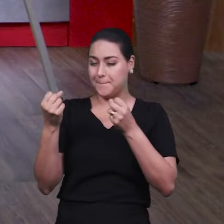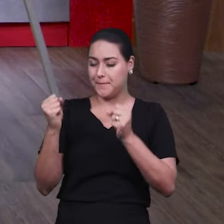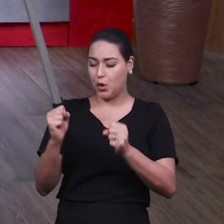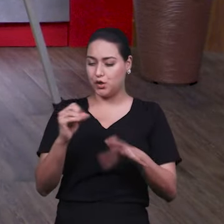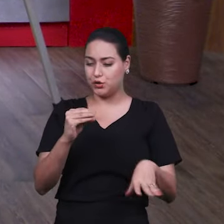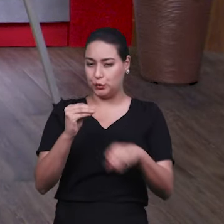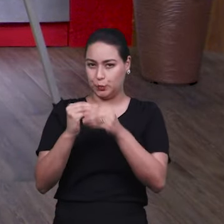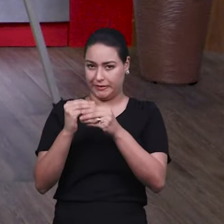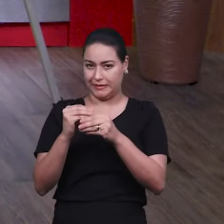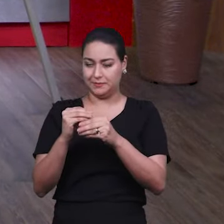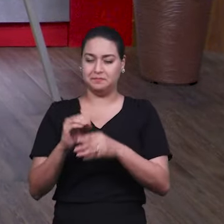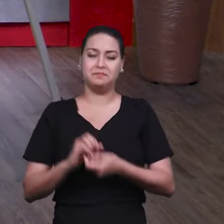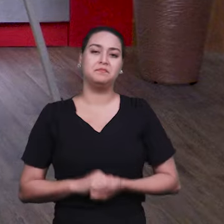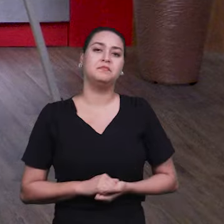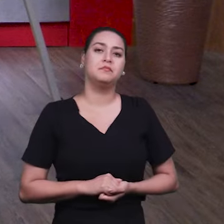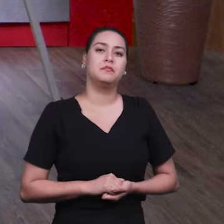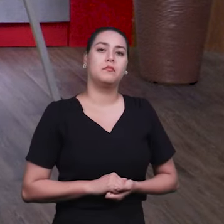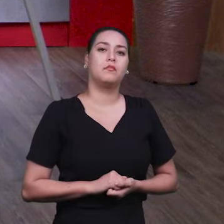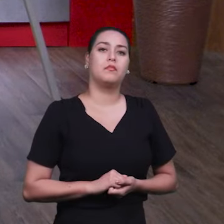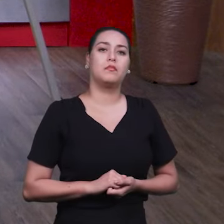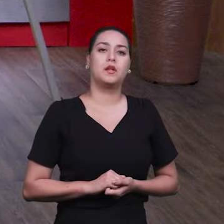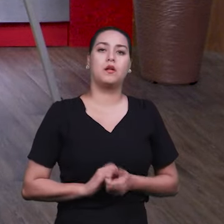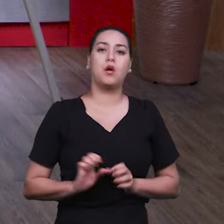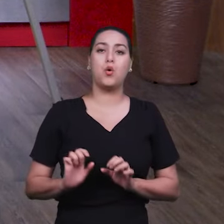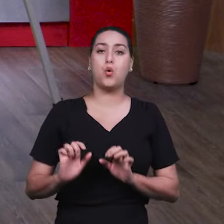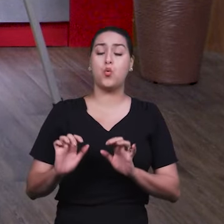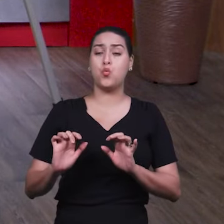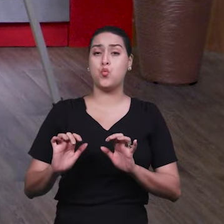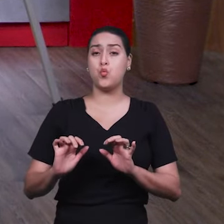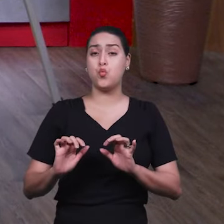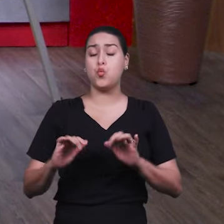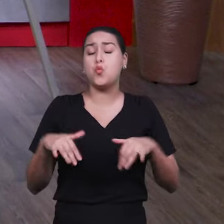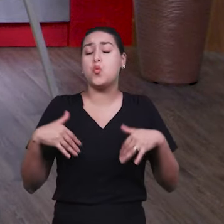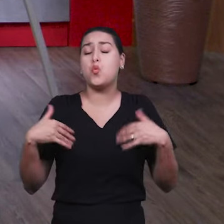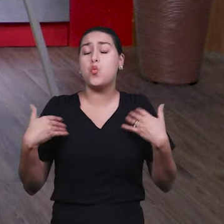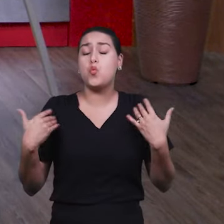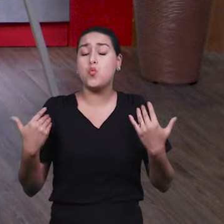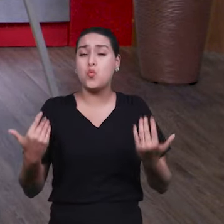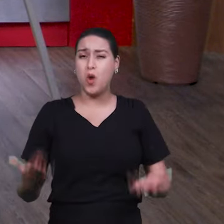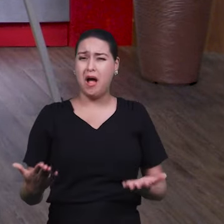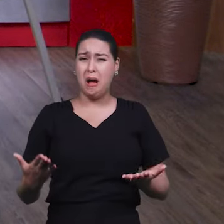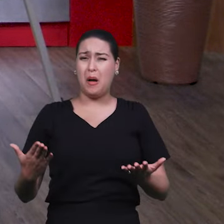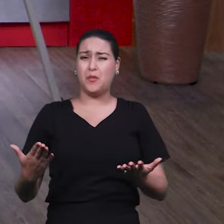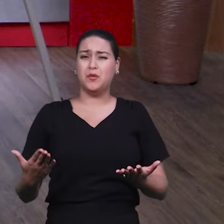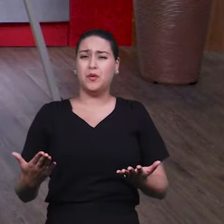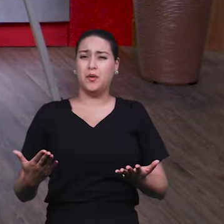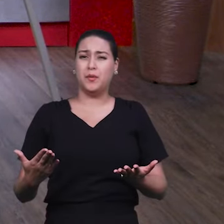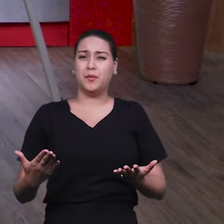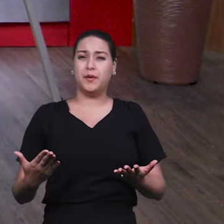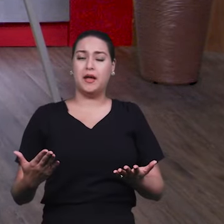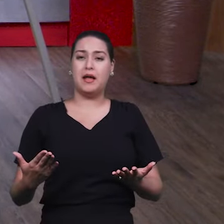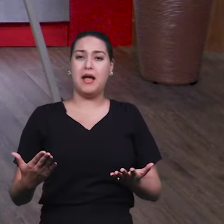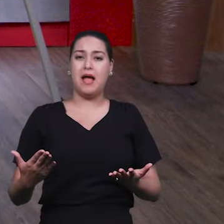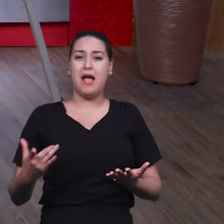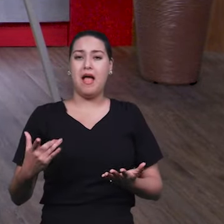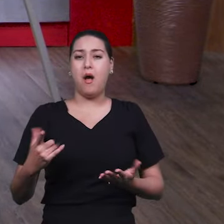também. Quais os principais desafios, Jane, se na vida daquele que segue